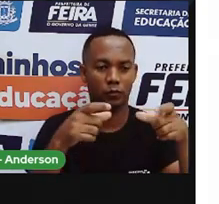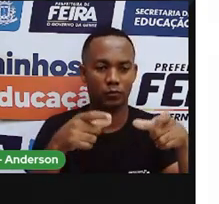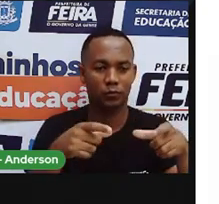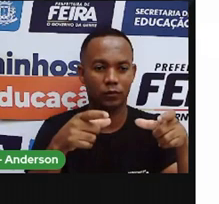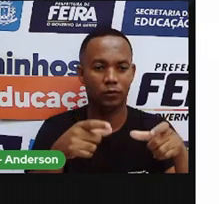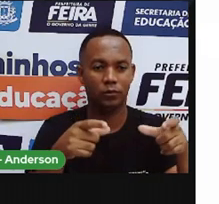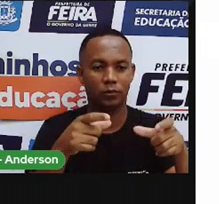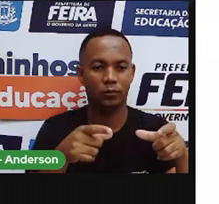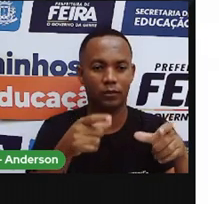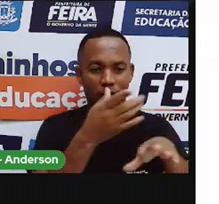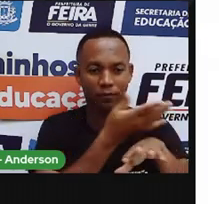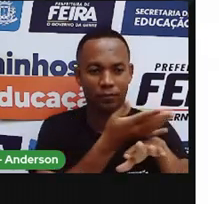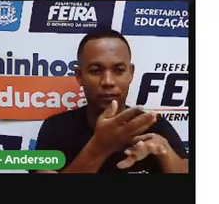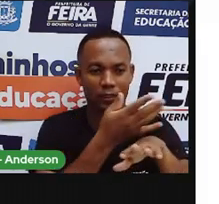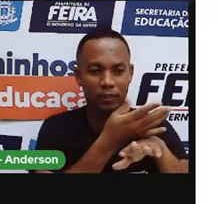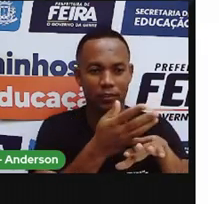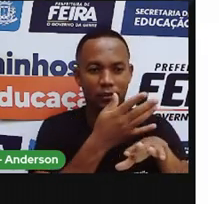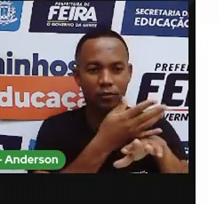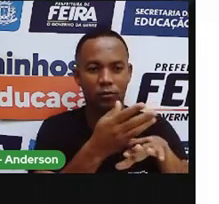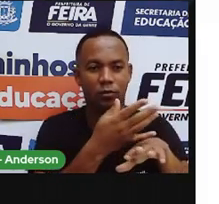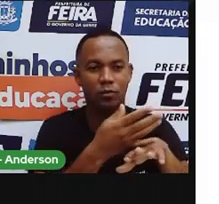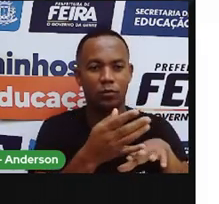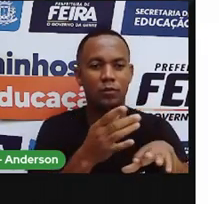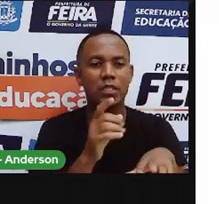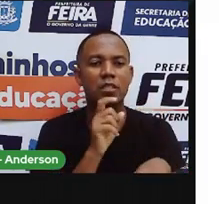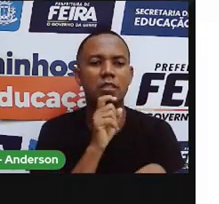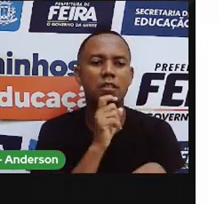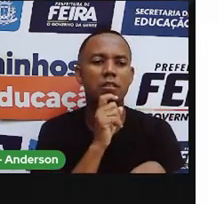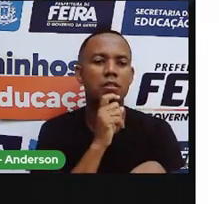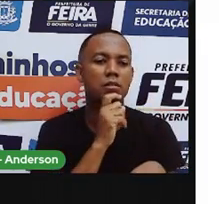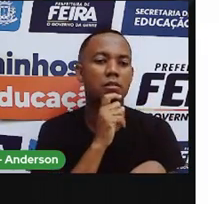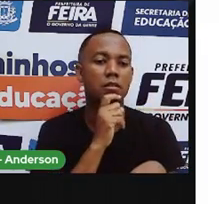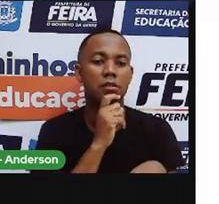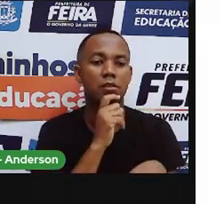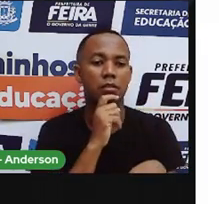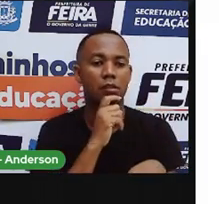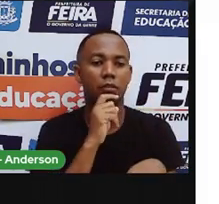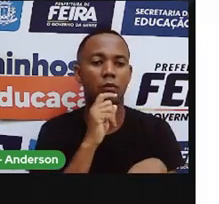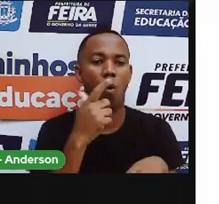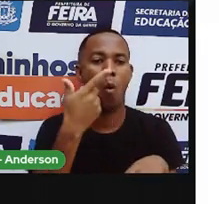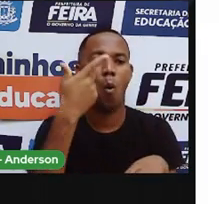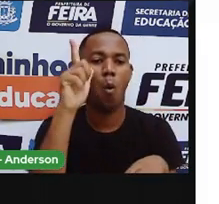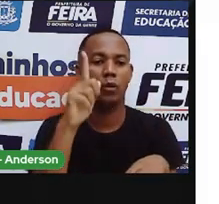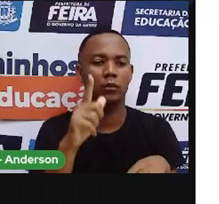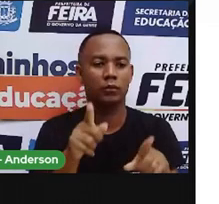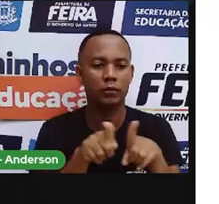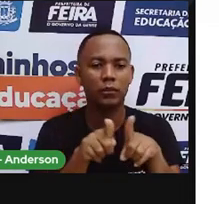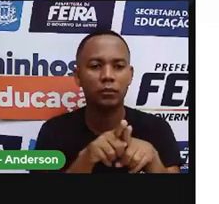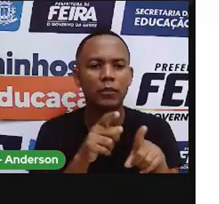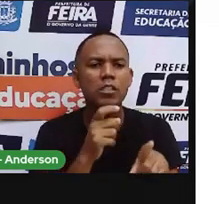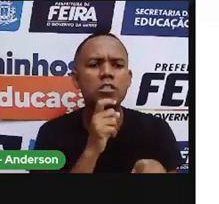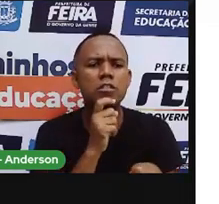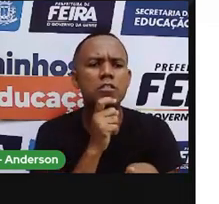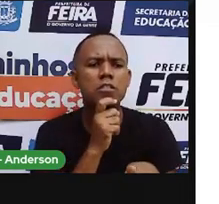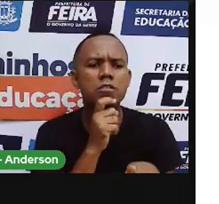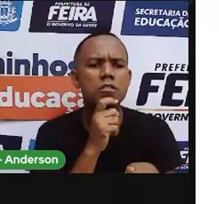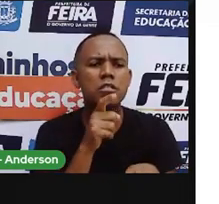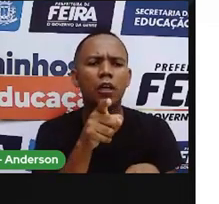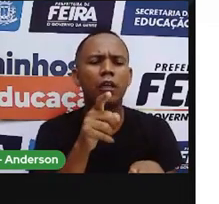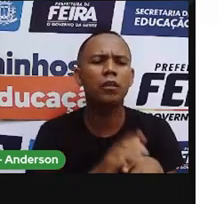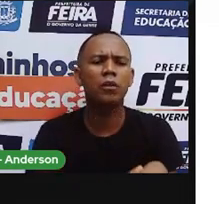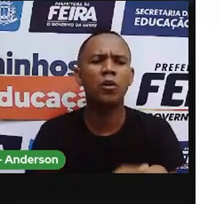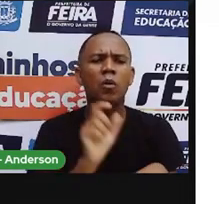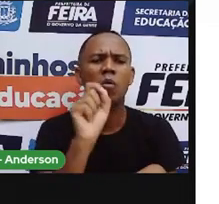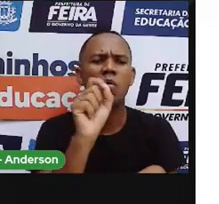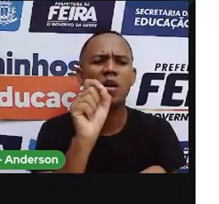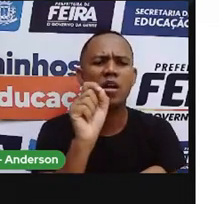vendo, branquinho? Aqui é o quê? Gelo. E aqui também, ó, uma outra ponta, tá vendo? Gelo também. Esse